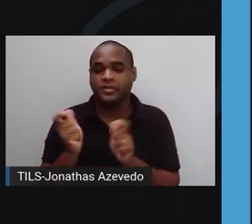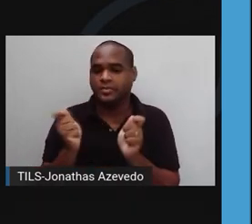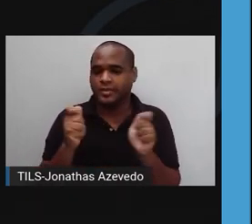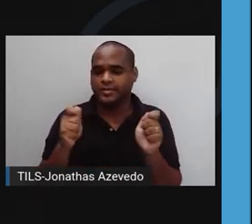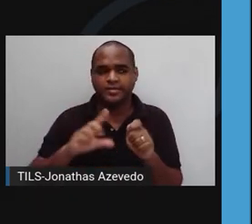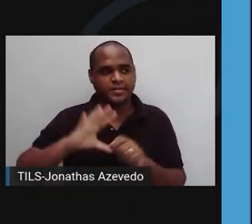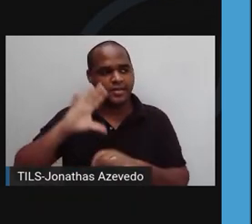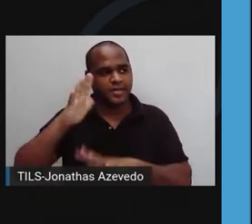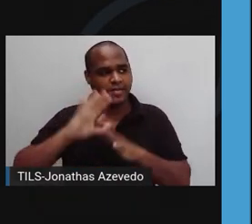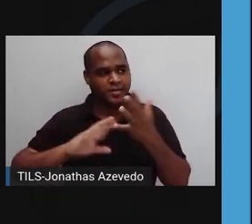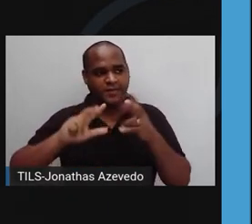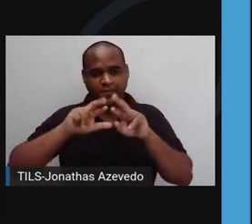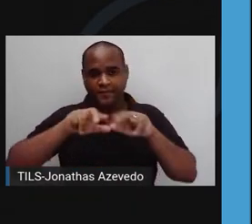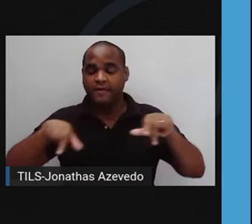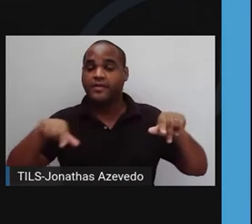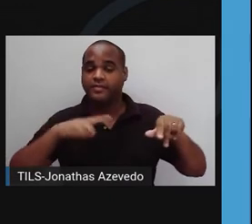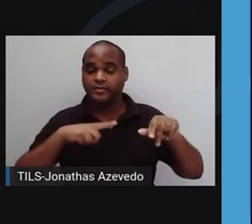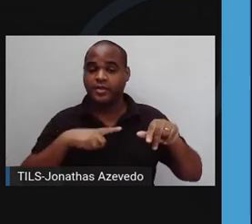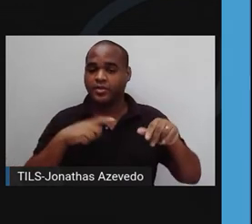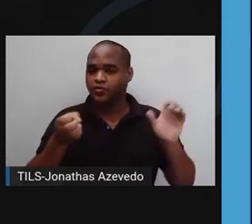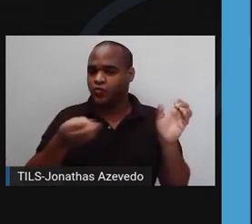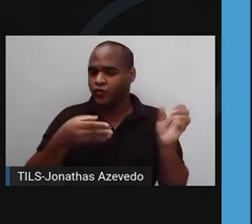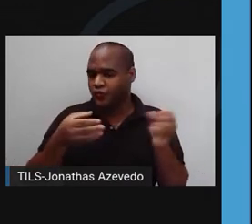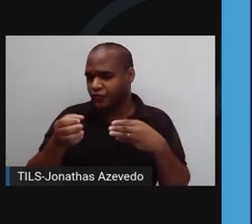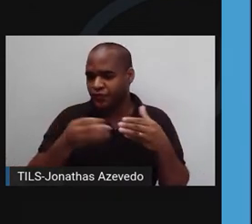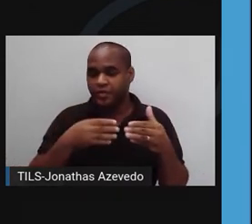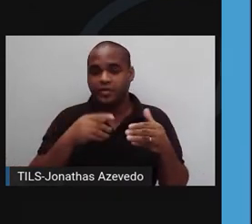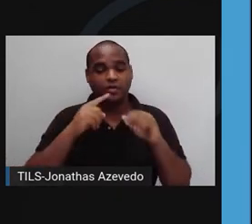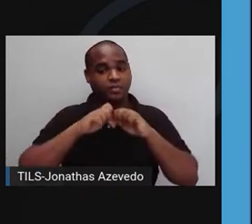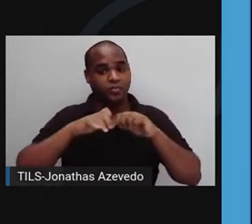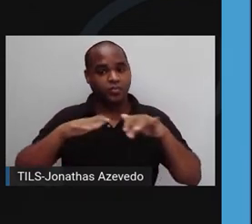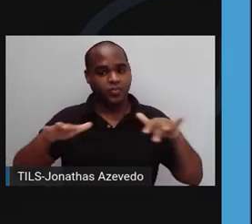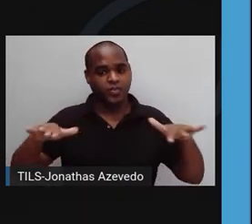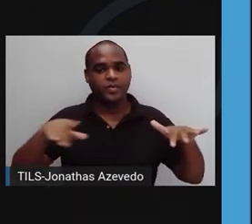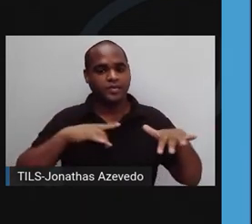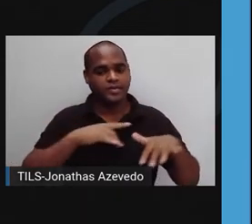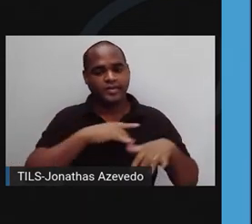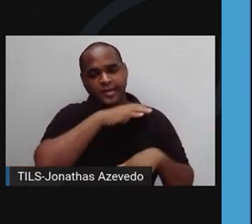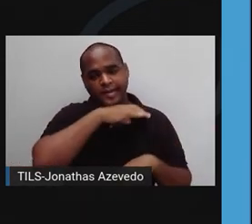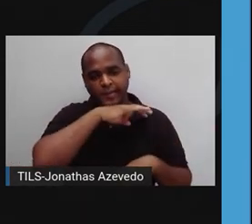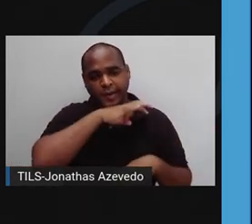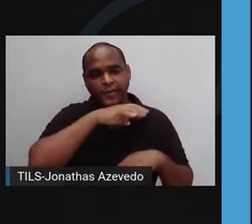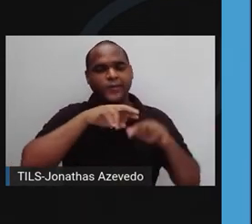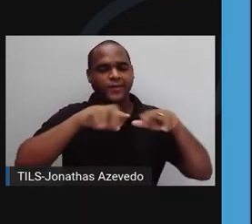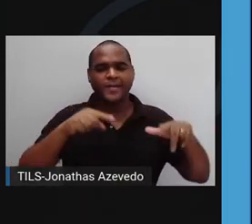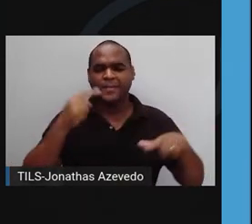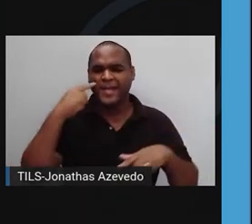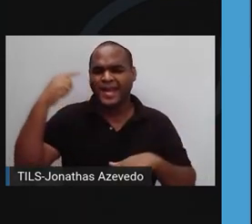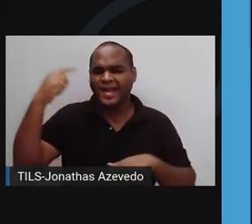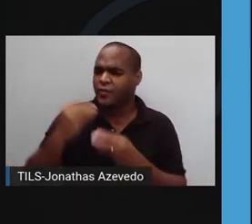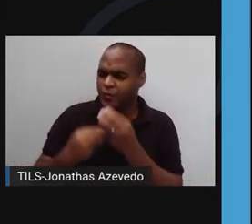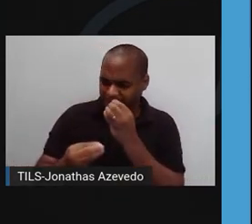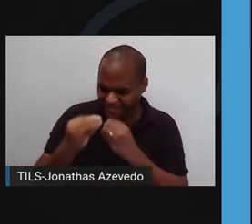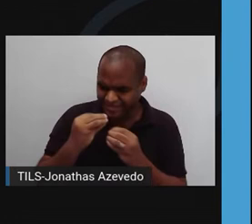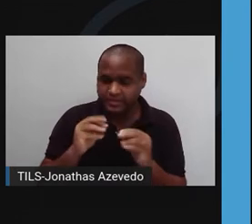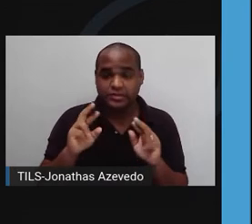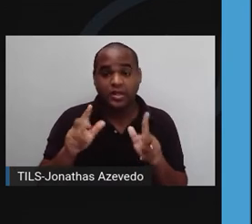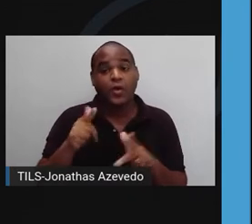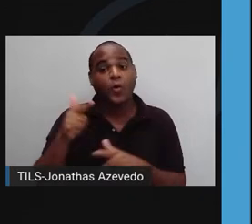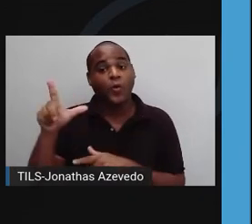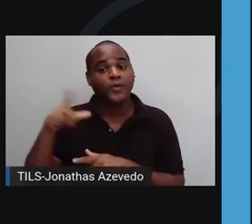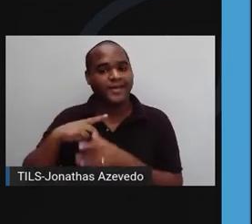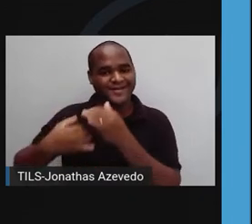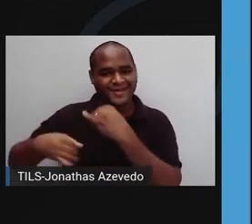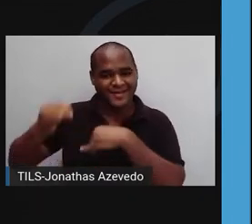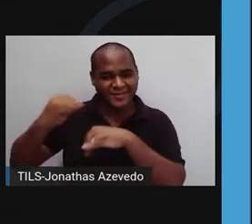novas moradias onde pequenas criaturas crescem e se multiplicam, podem engasgar criaturas maiores que acham que o plástico é comida, ou ainda atrair e acumular substâncias químicas